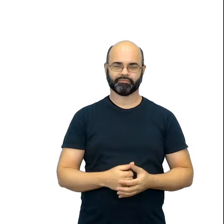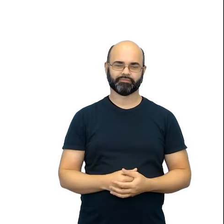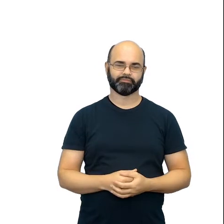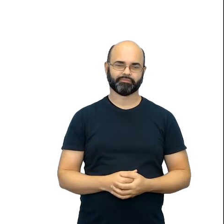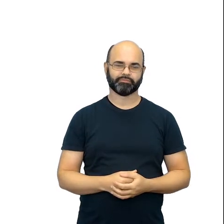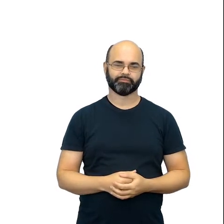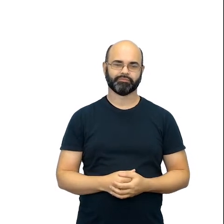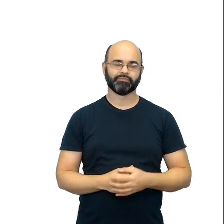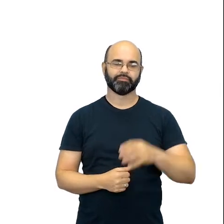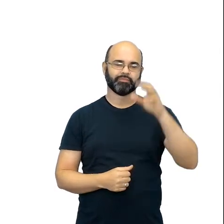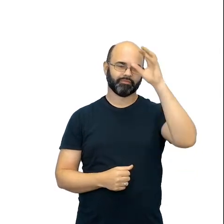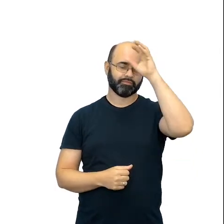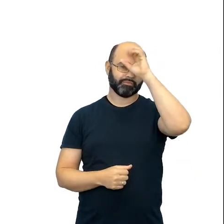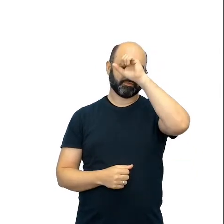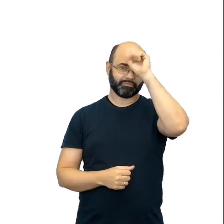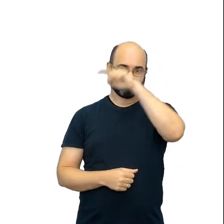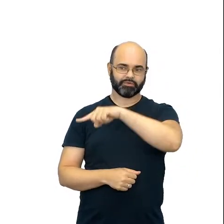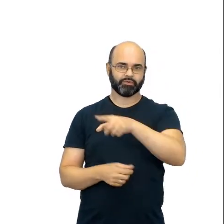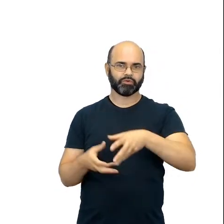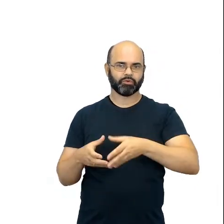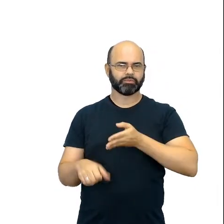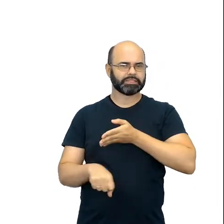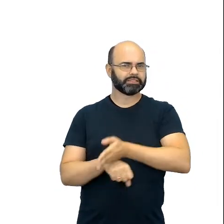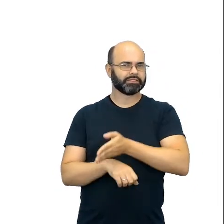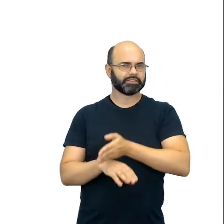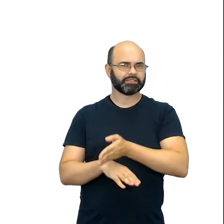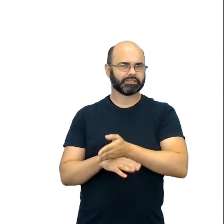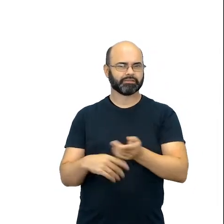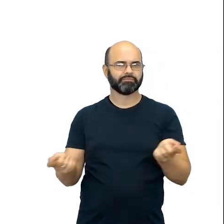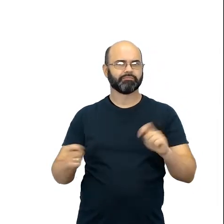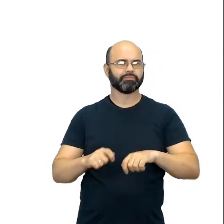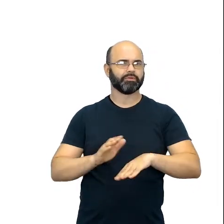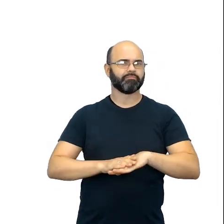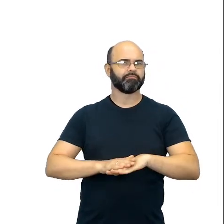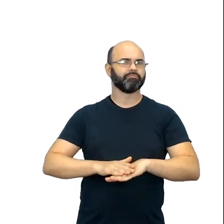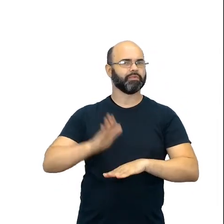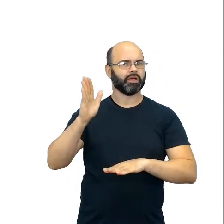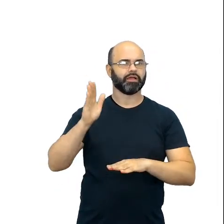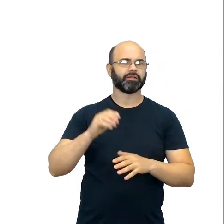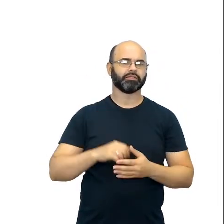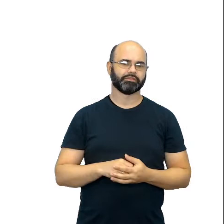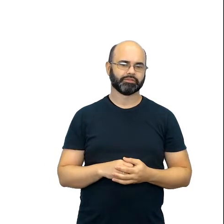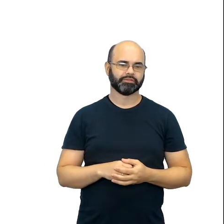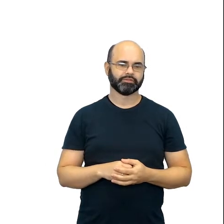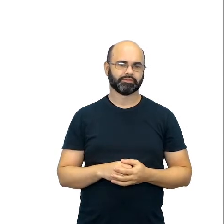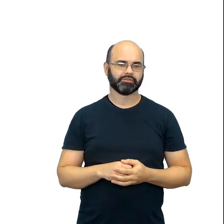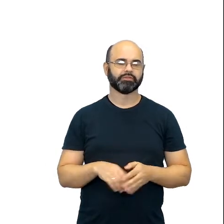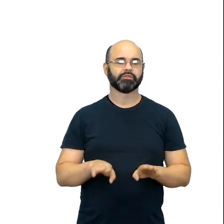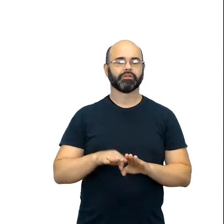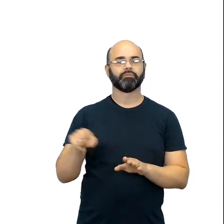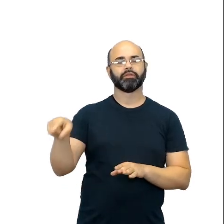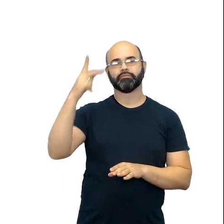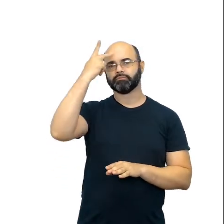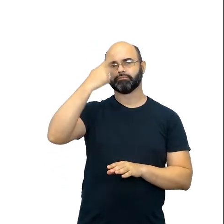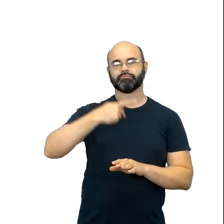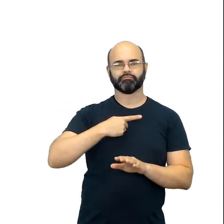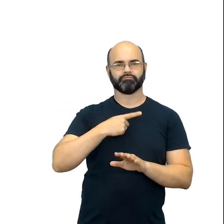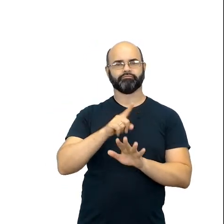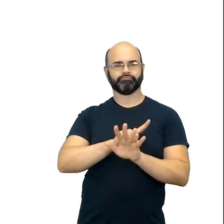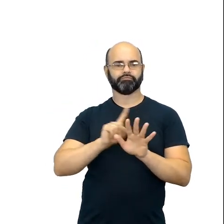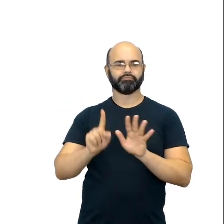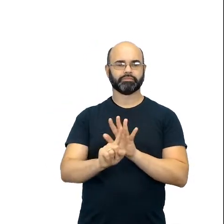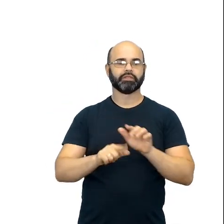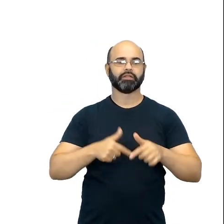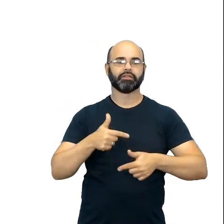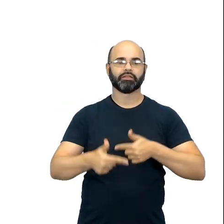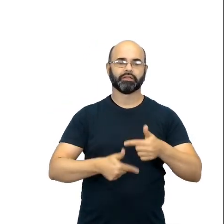potencialize a participação do meu estudante, potencialize ações autônomas, faça